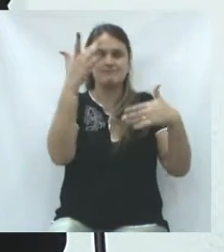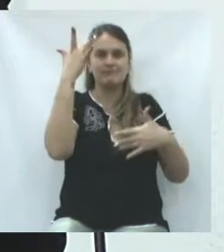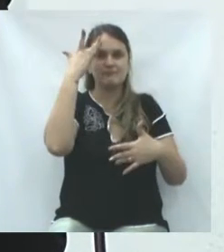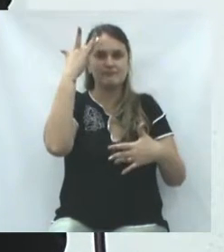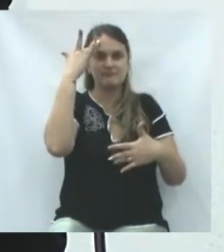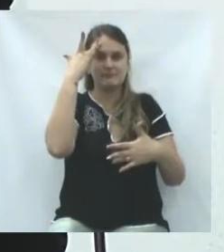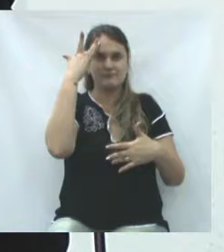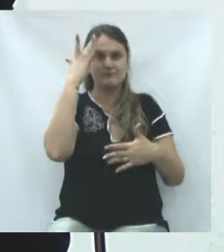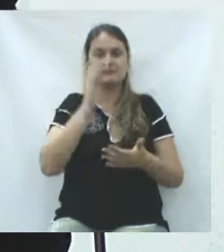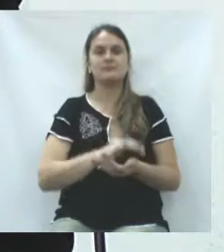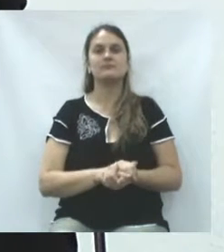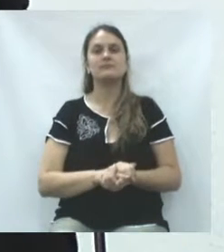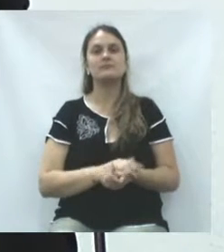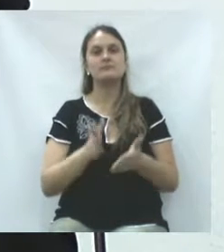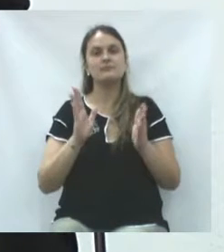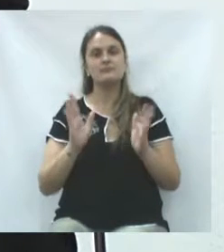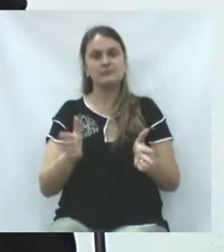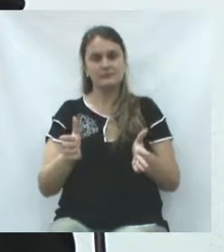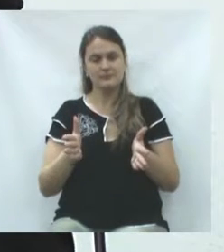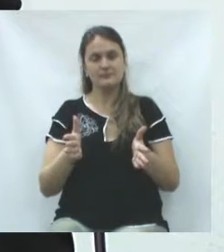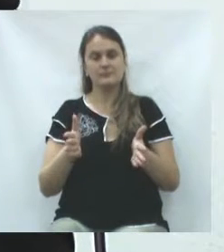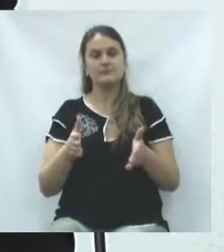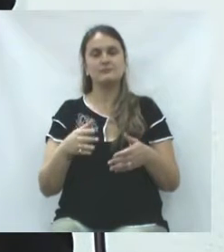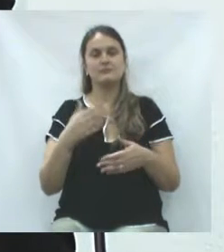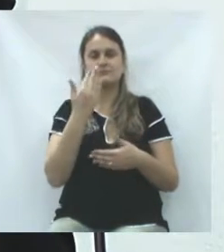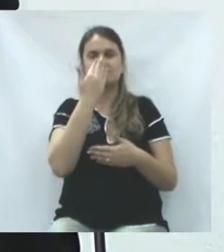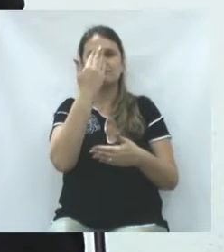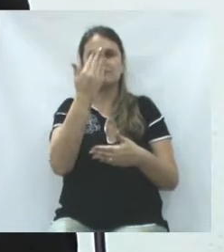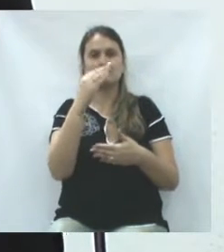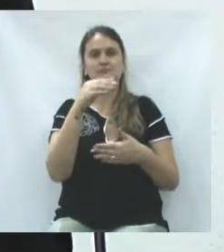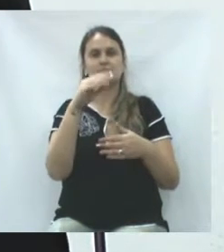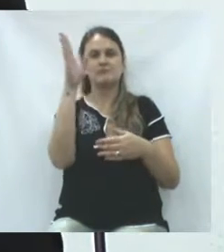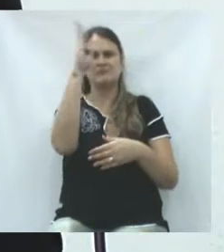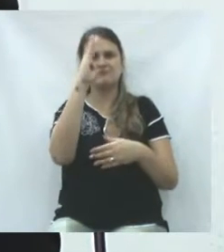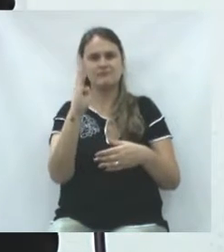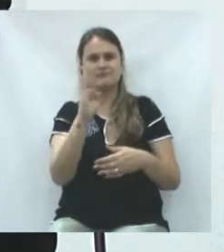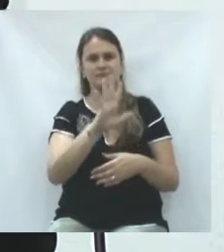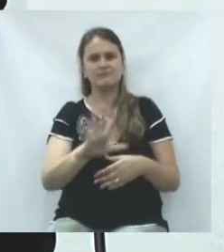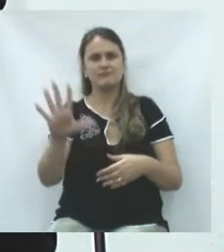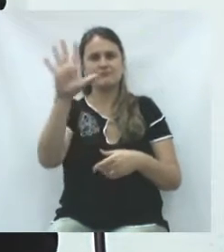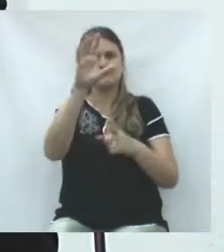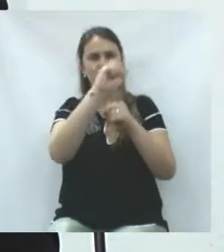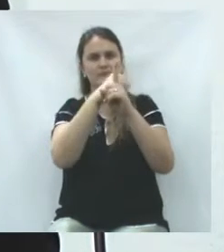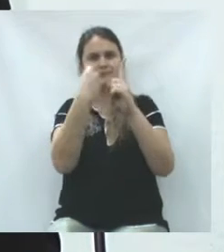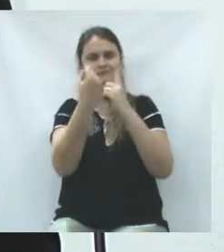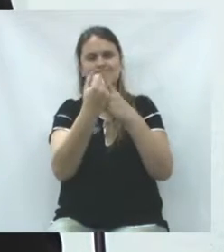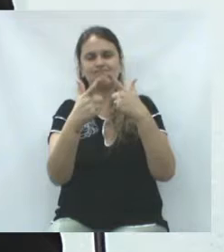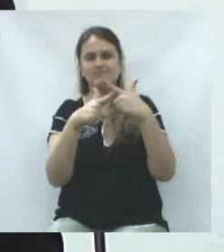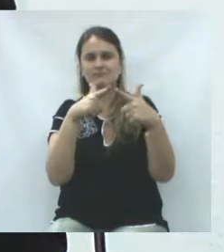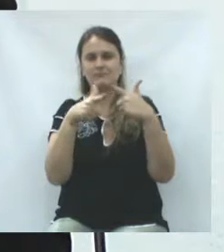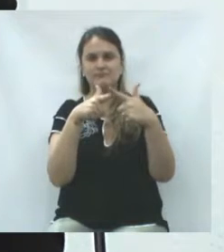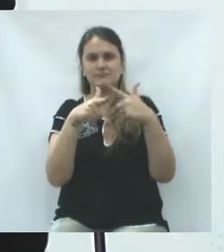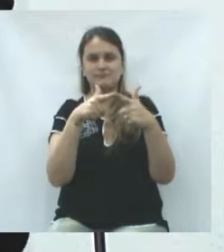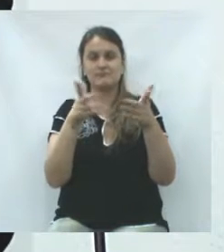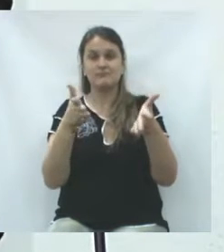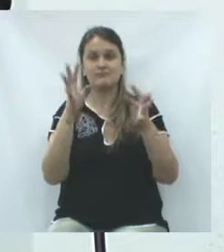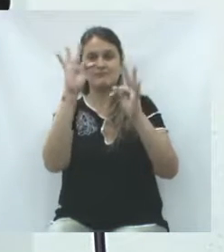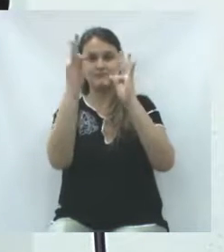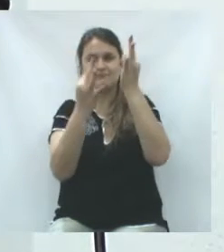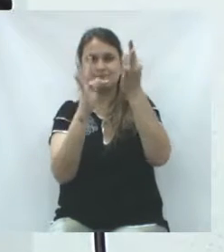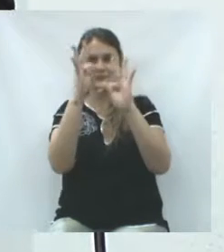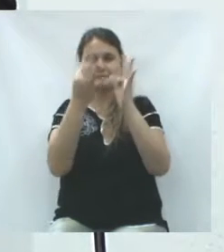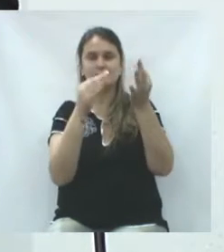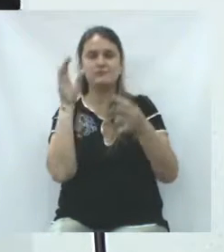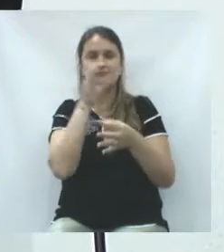formação. Hoje, principalmente, diante dos desafios de uma sociedade em que a tecnologia